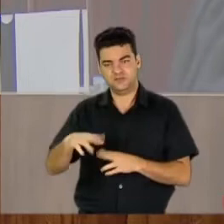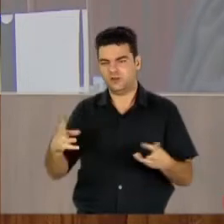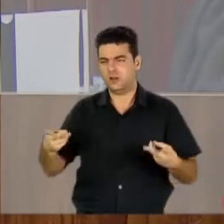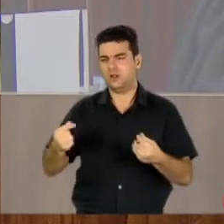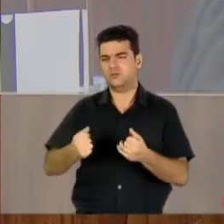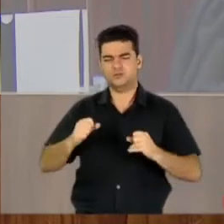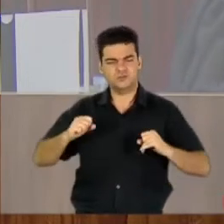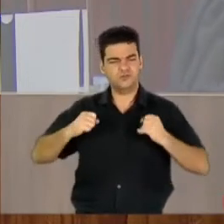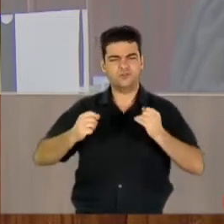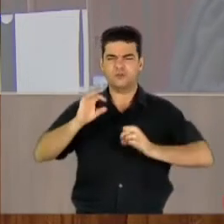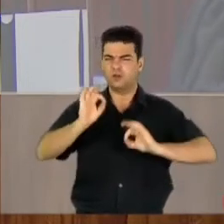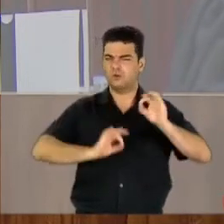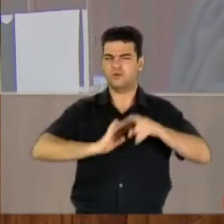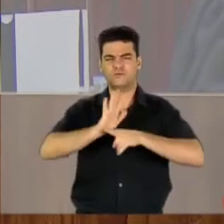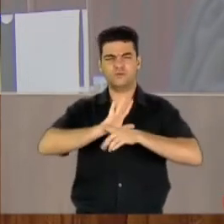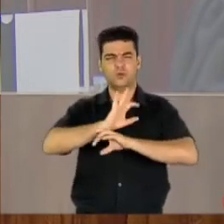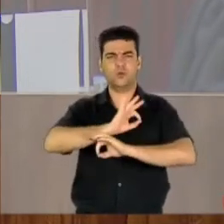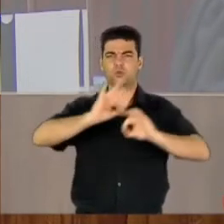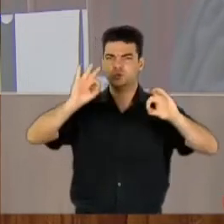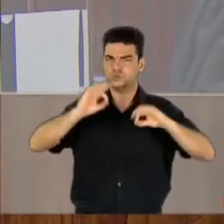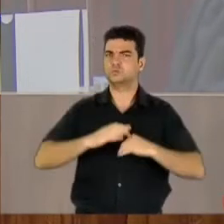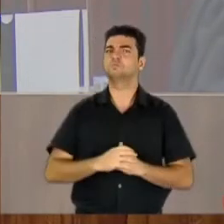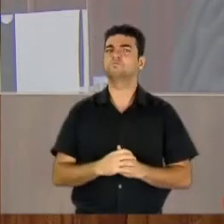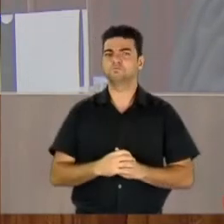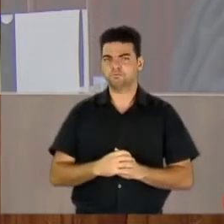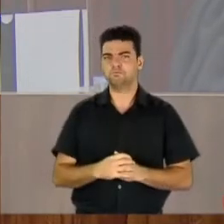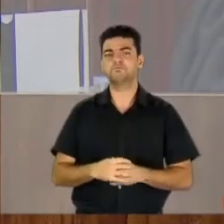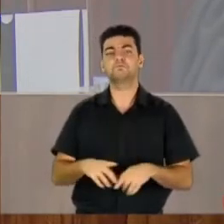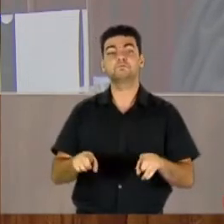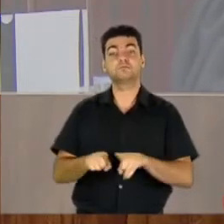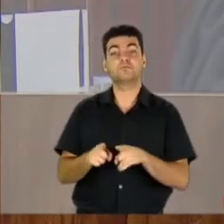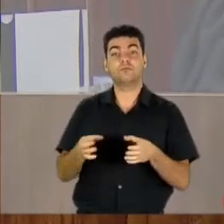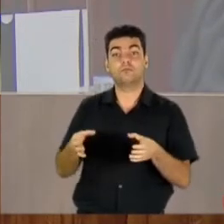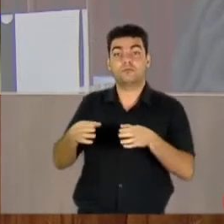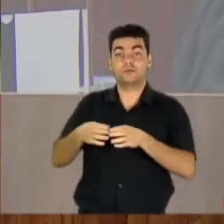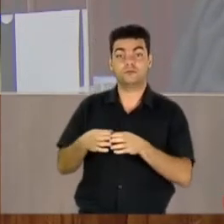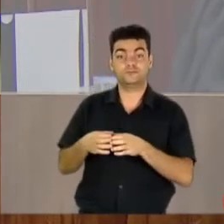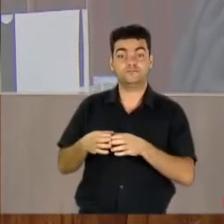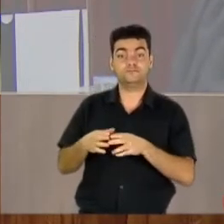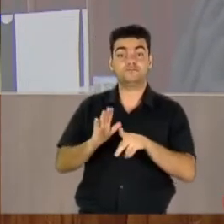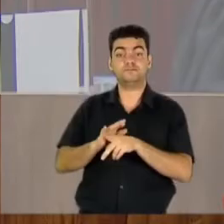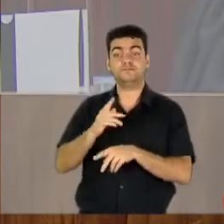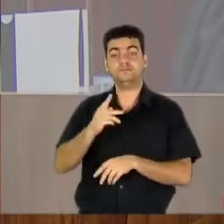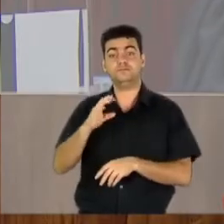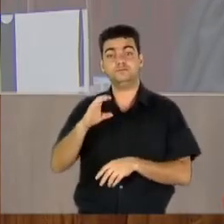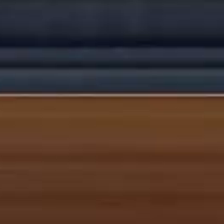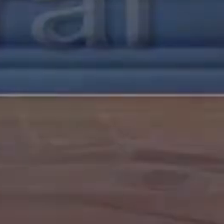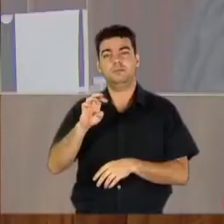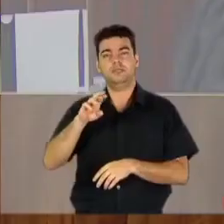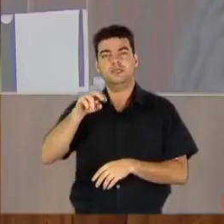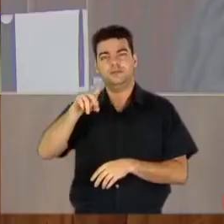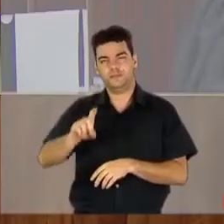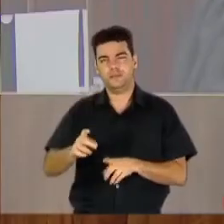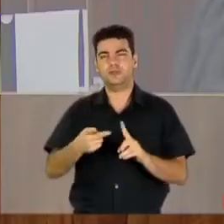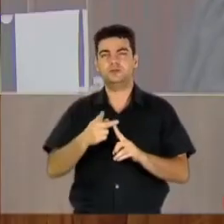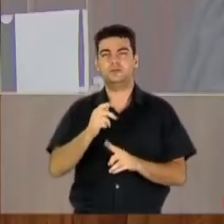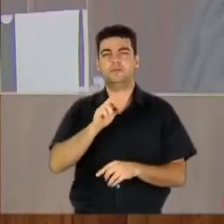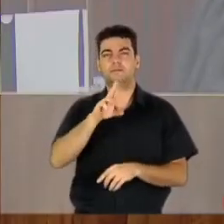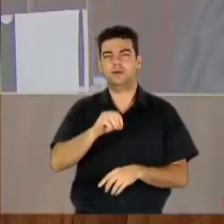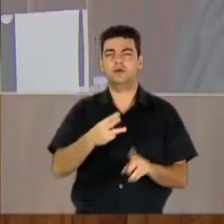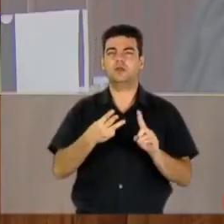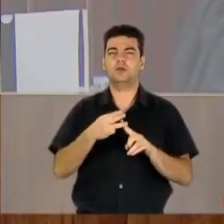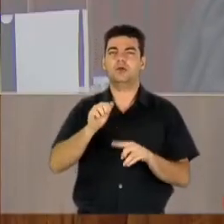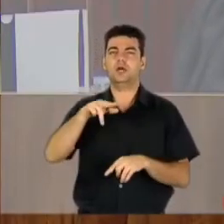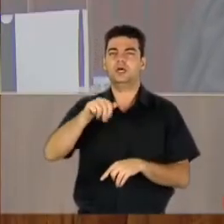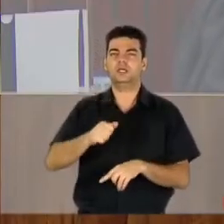que teve uma dedicação extraordinária, mas toda a equipe integrada pelo PC Bernardes, Paulo Coelho, Ana